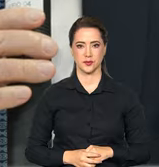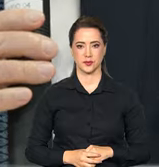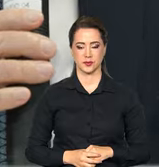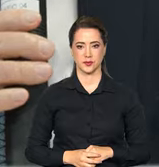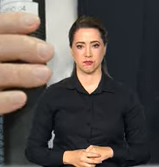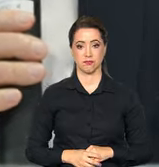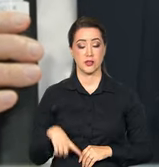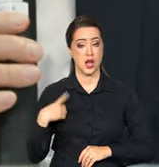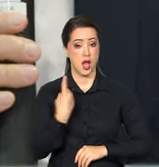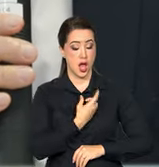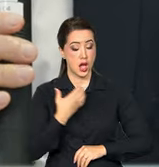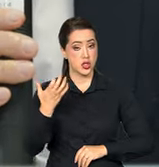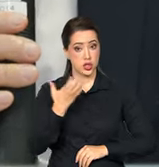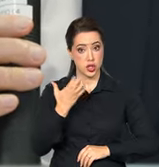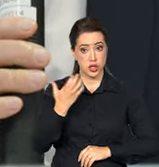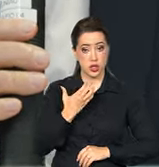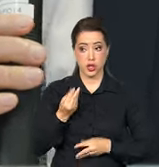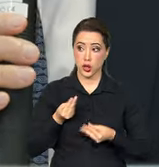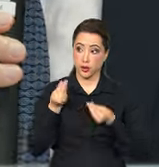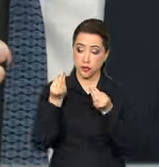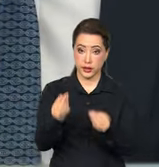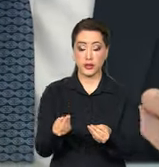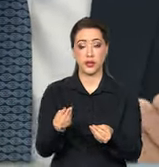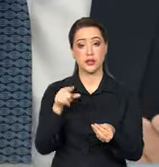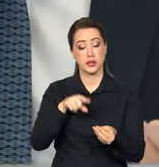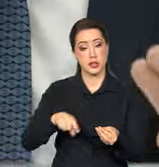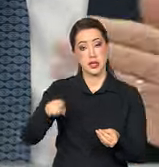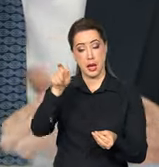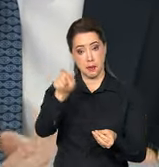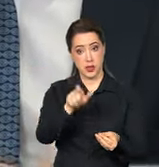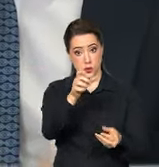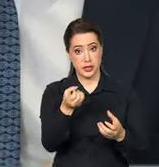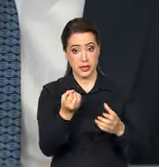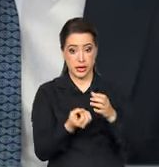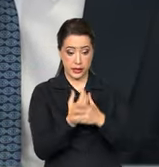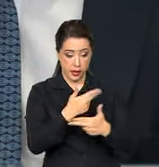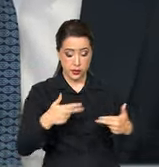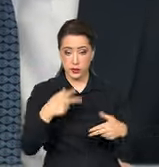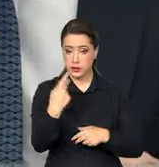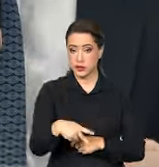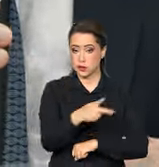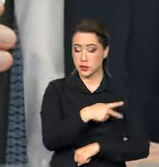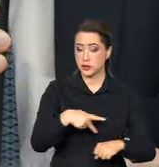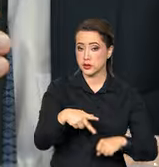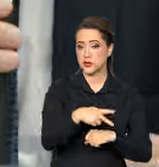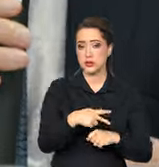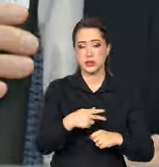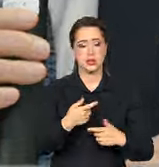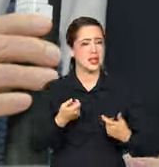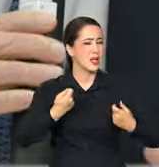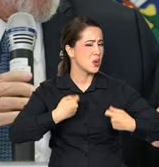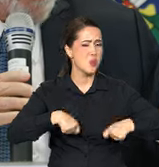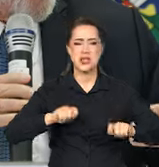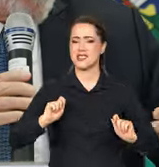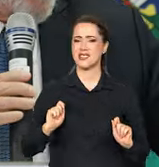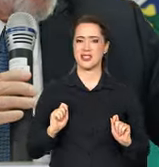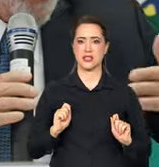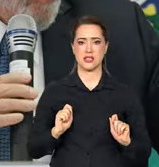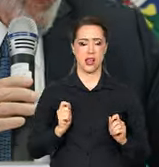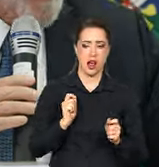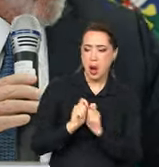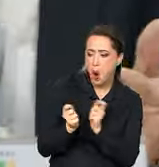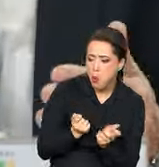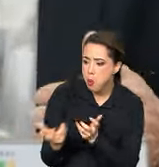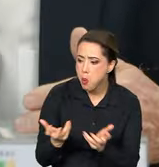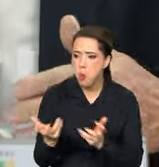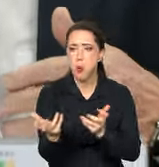A gente quer fazer uma oferta a quem quer produzir nesse país que não precisa ficar fazendo